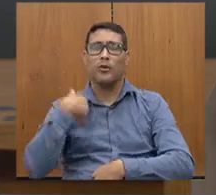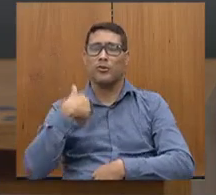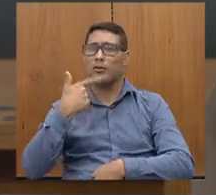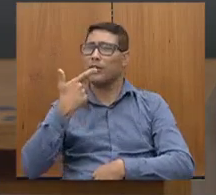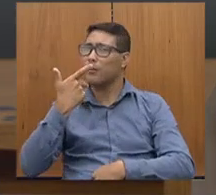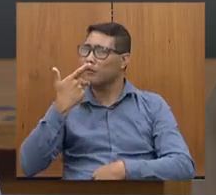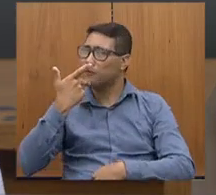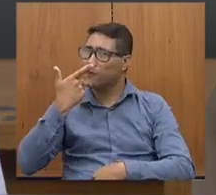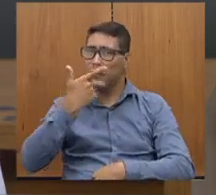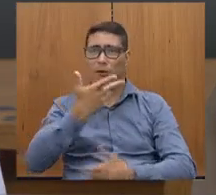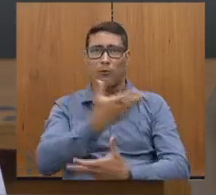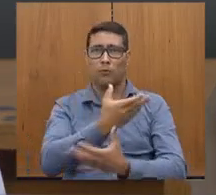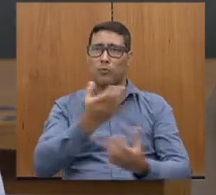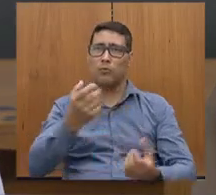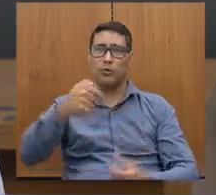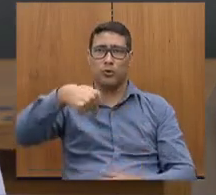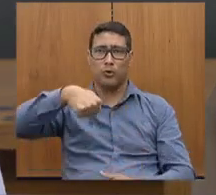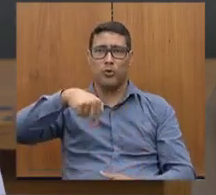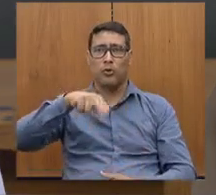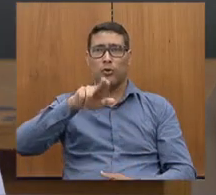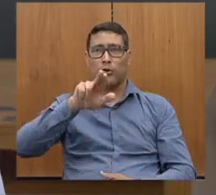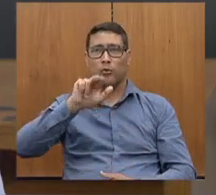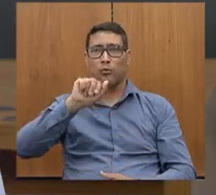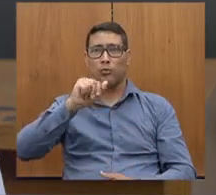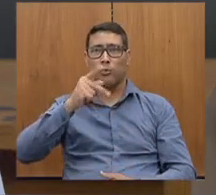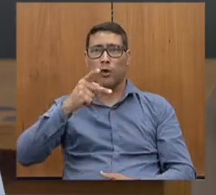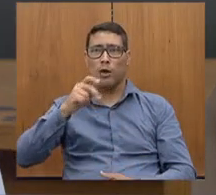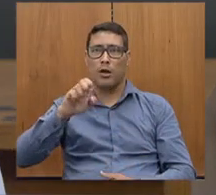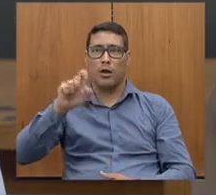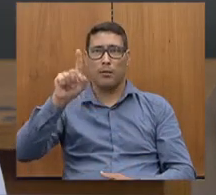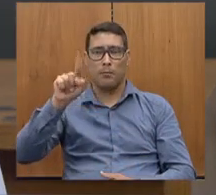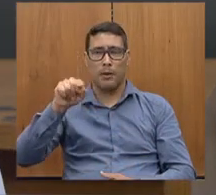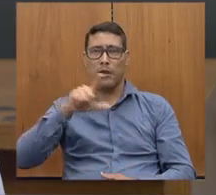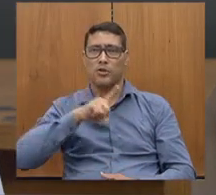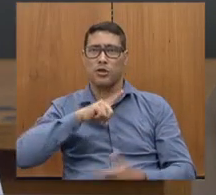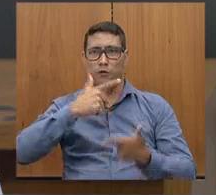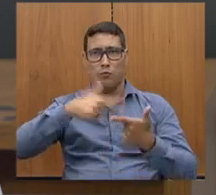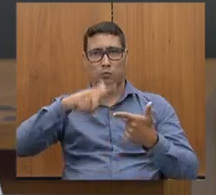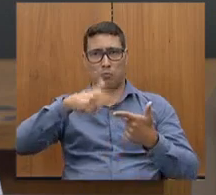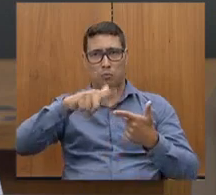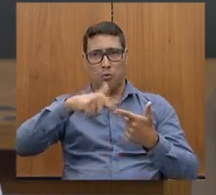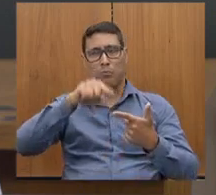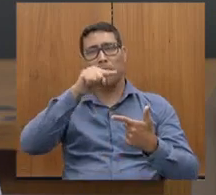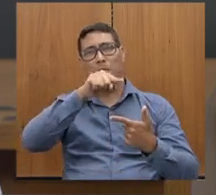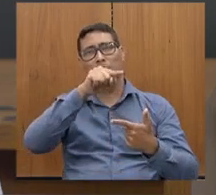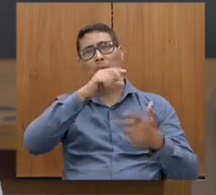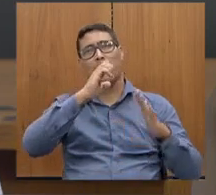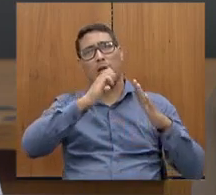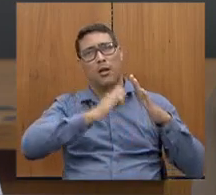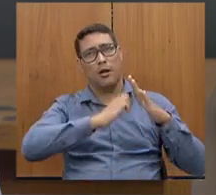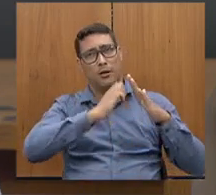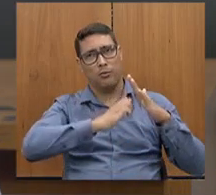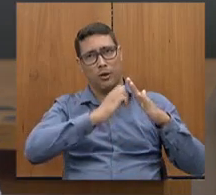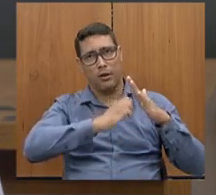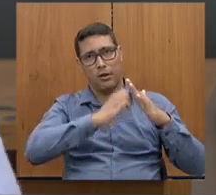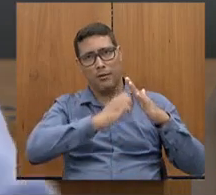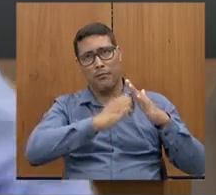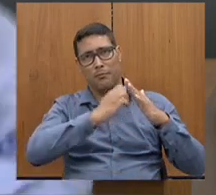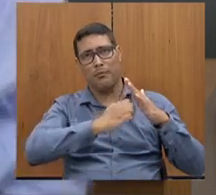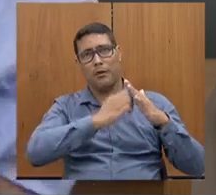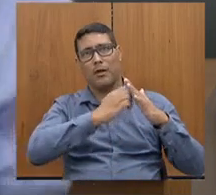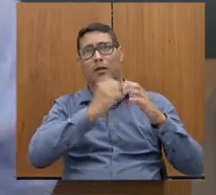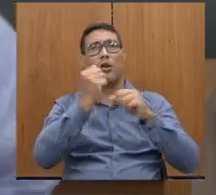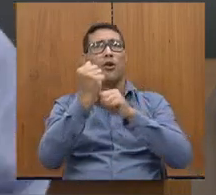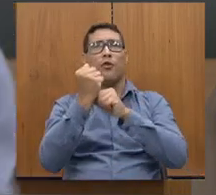tivemos um problema, a mesma empresa que ganhou Varginha Três Pontas, ganhou Pimenta Aguapé, uma empresa de fora do